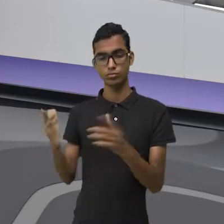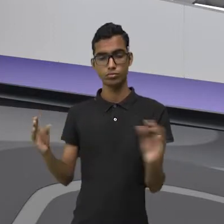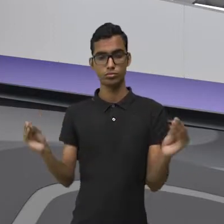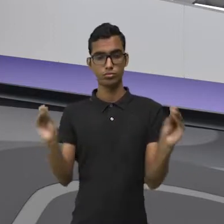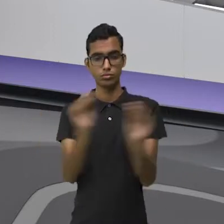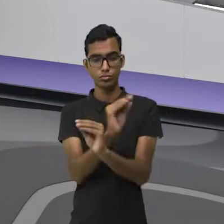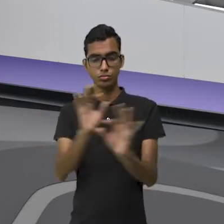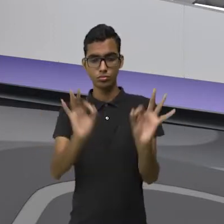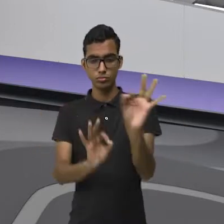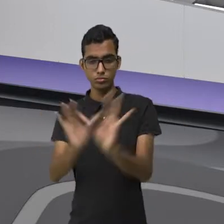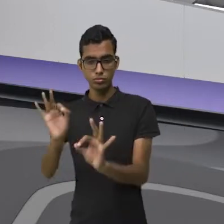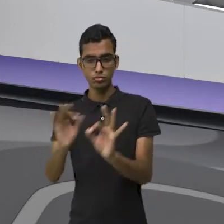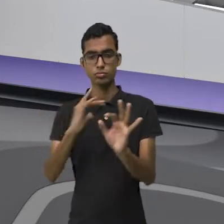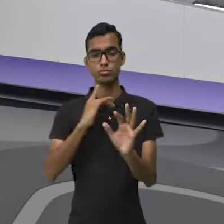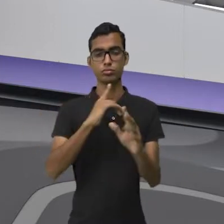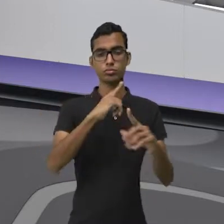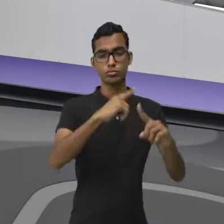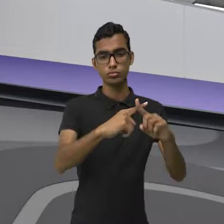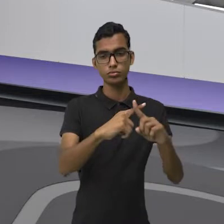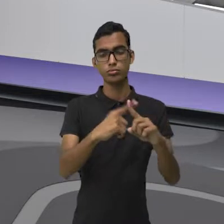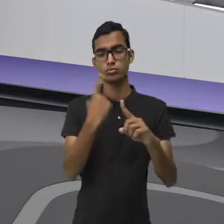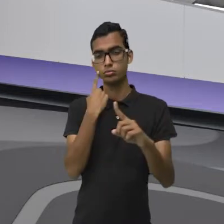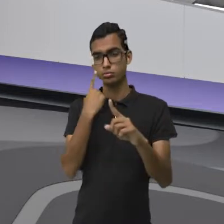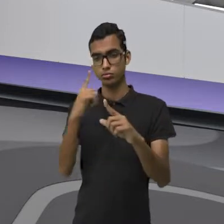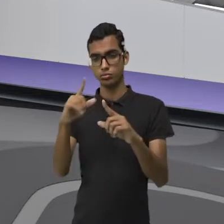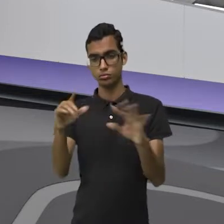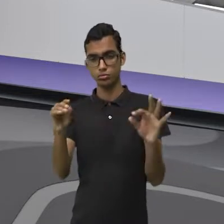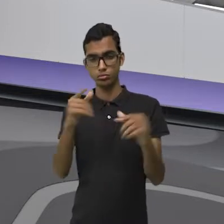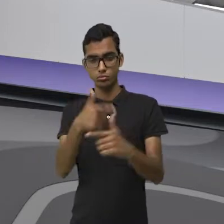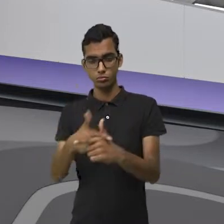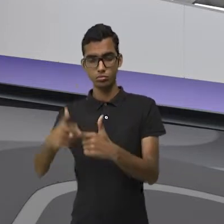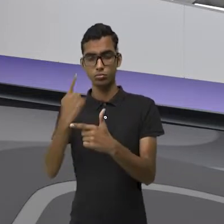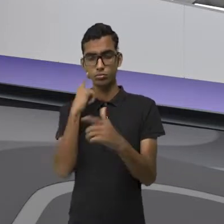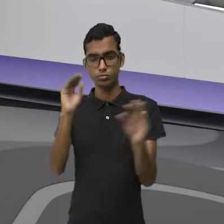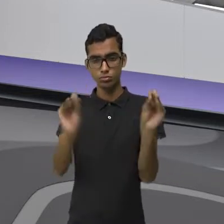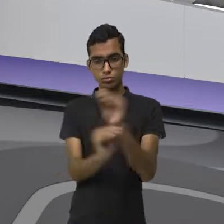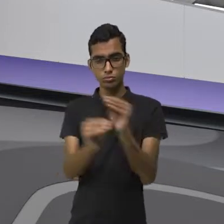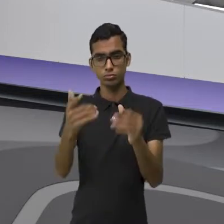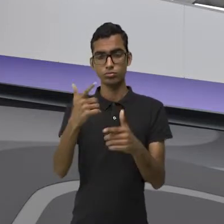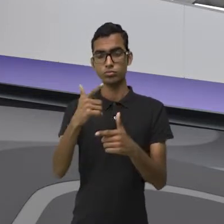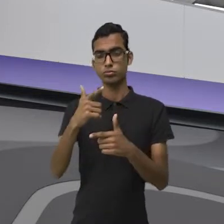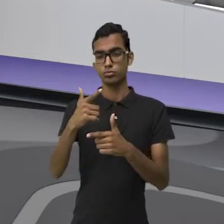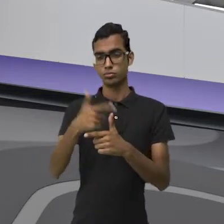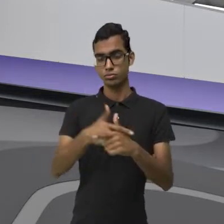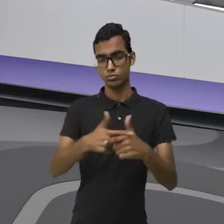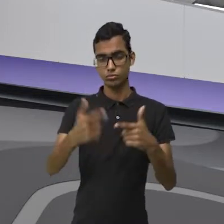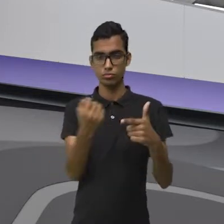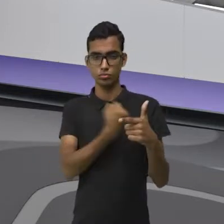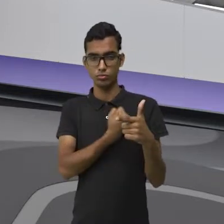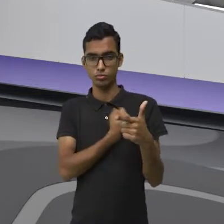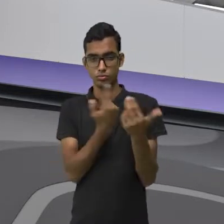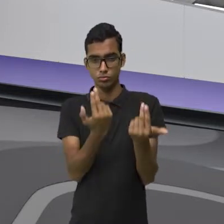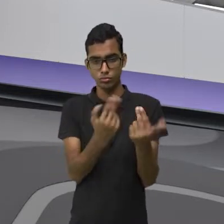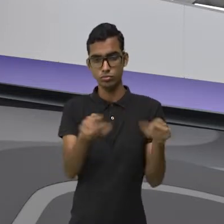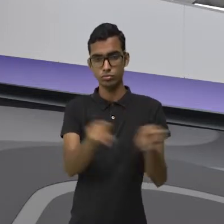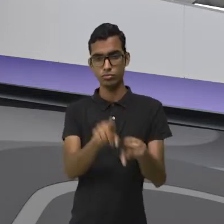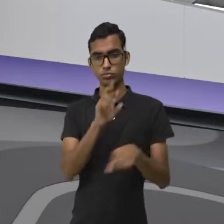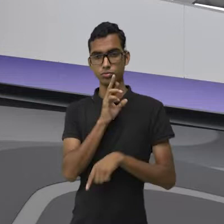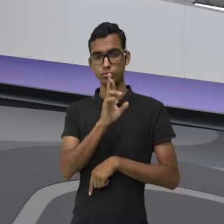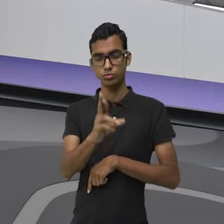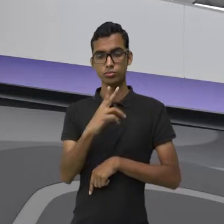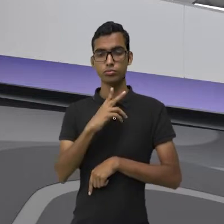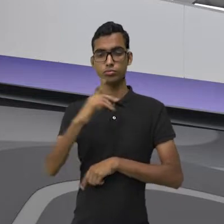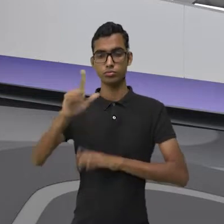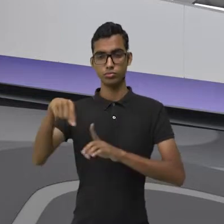multiplicação, conferindo o porquê desses resultados. Então, divisão de sinais iguais, pessoal, resultado